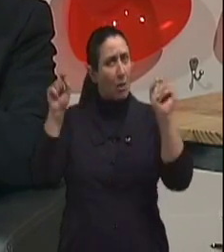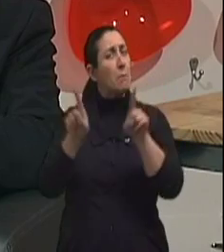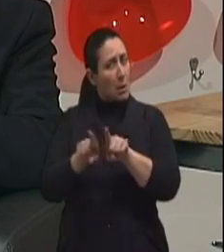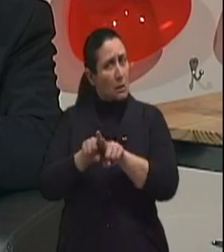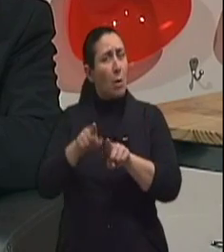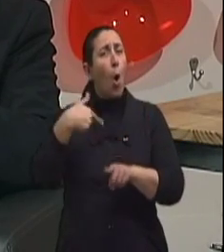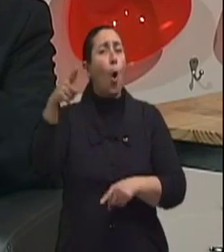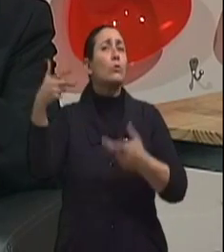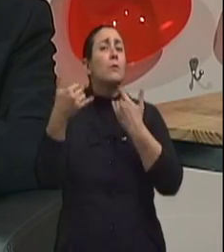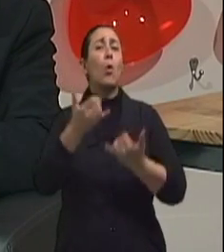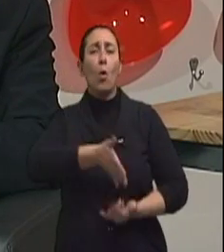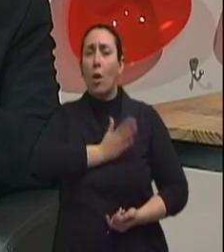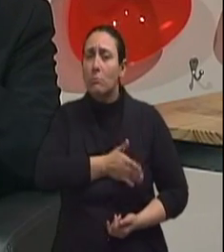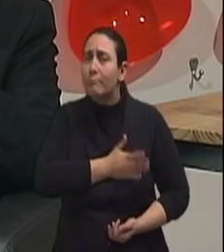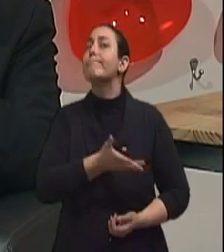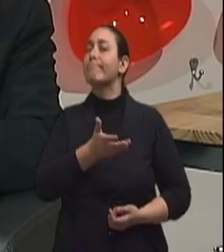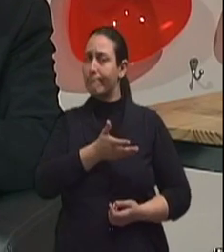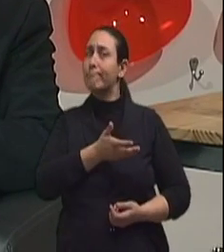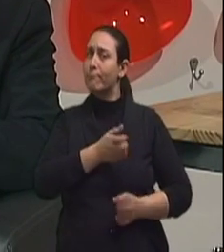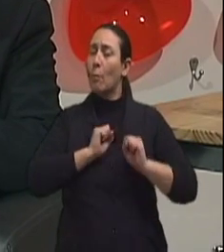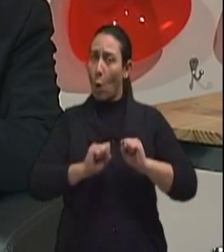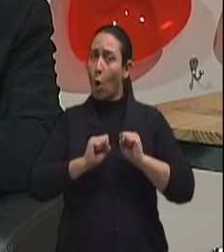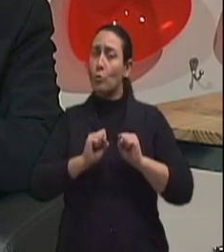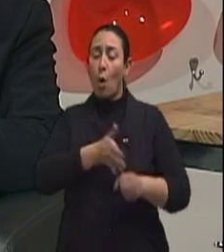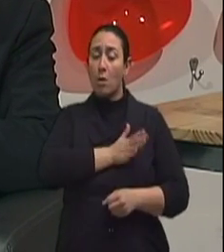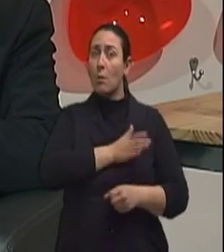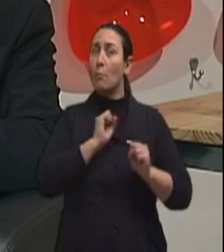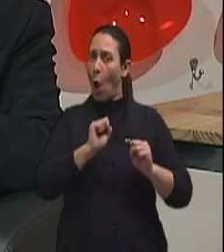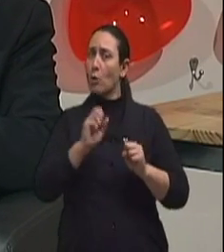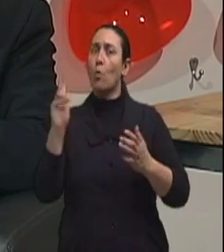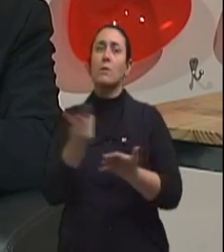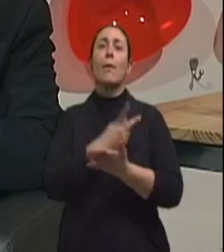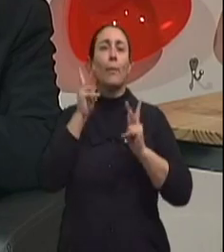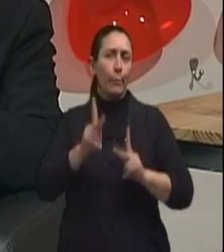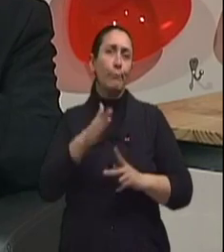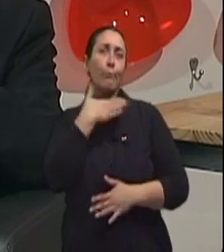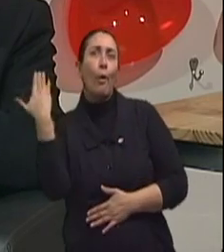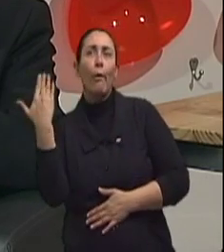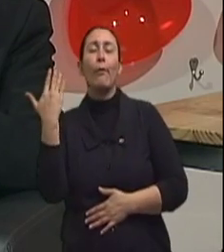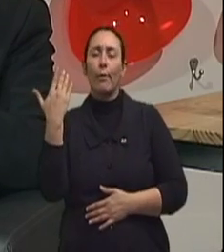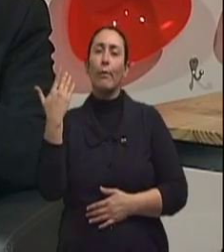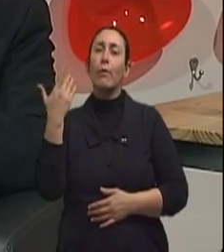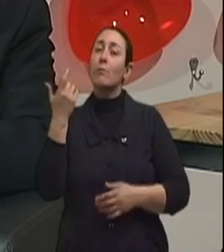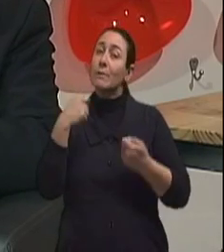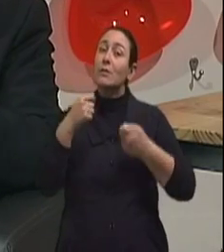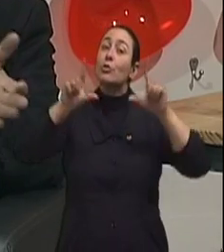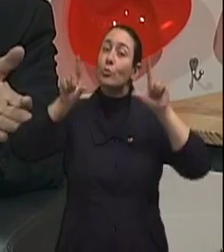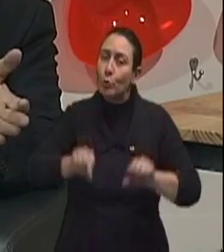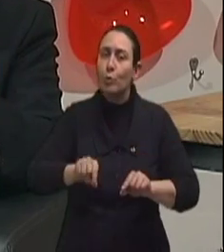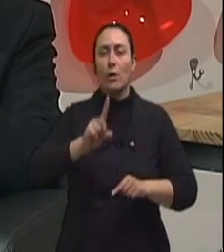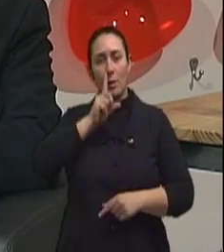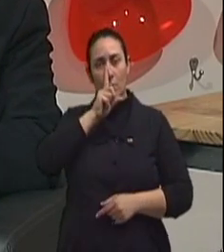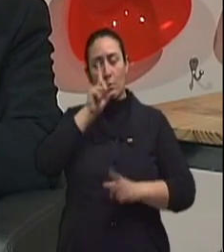doenças cardiovasculares, também, que também podem ser causas de óbito, de falecimento. Então, a gente diminui o risco, não só do